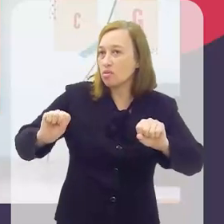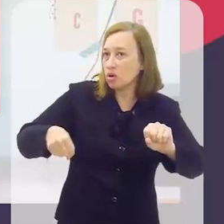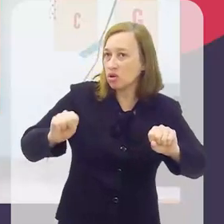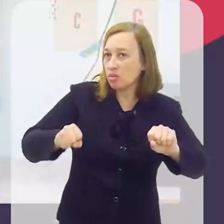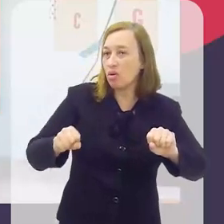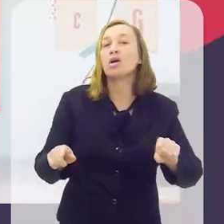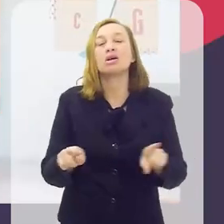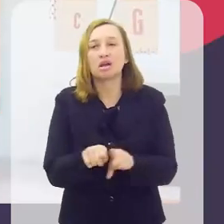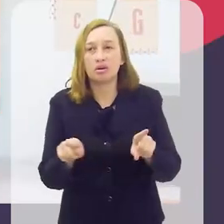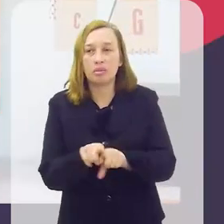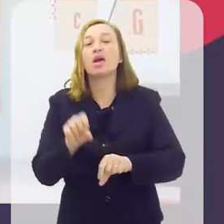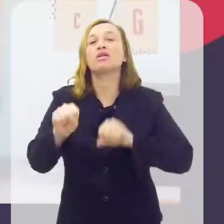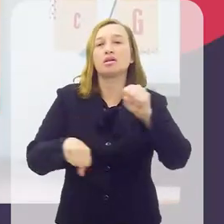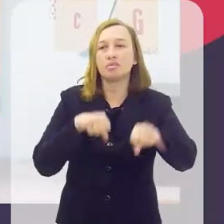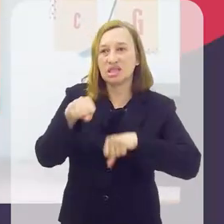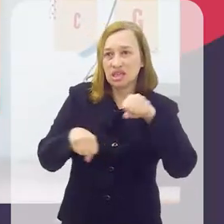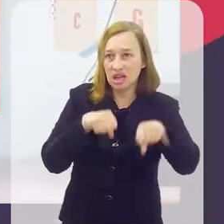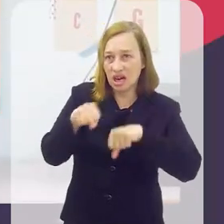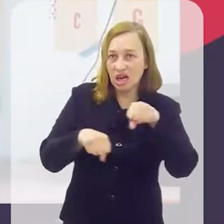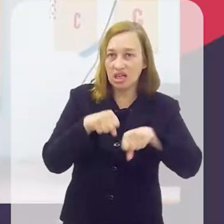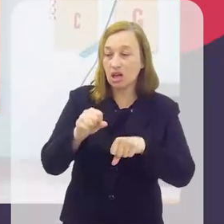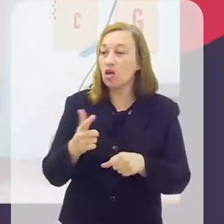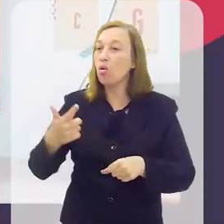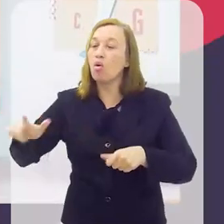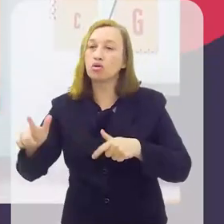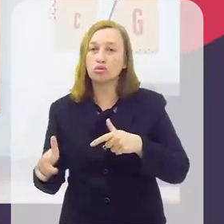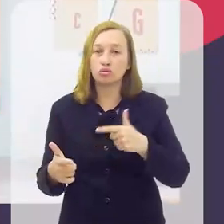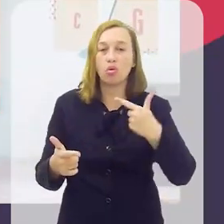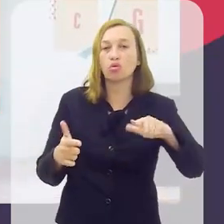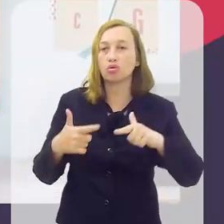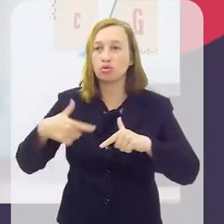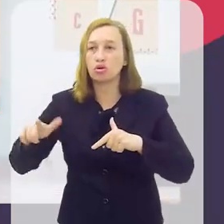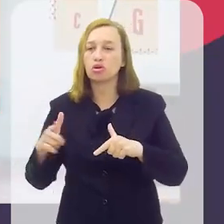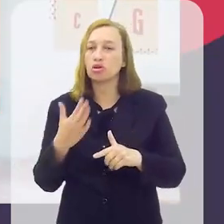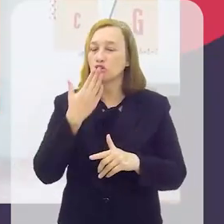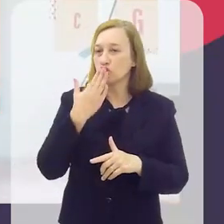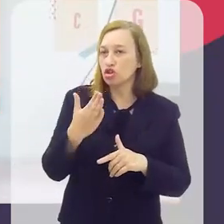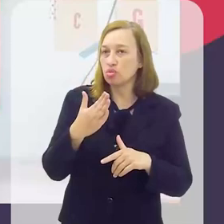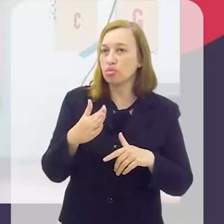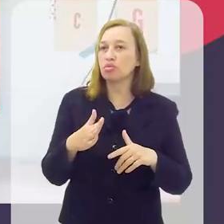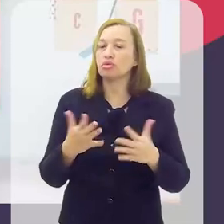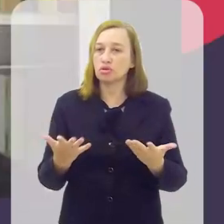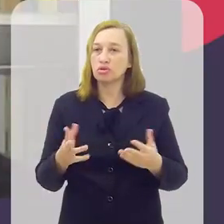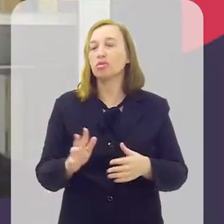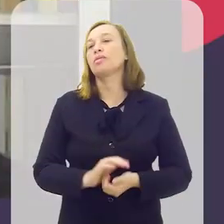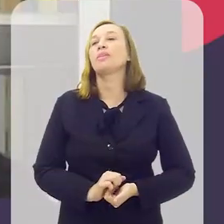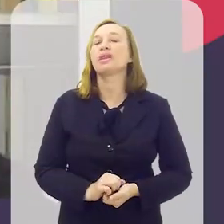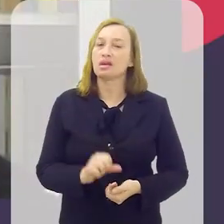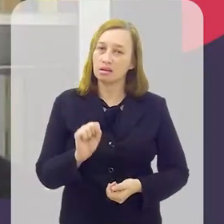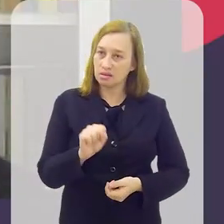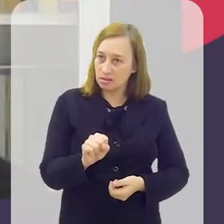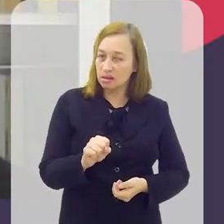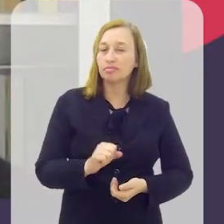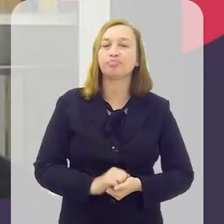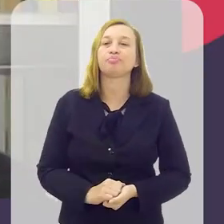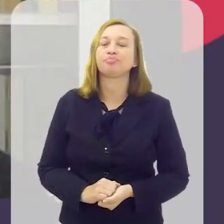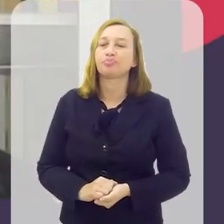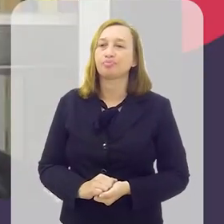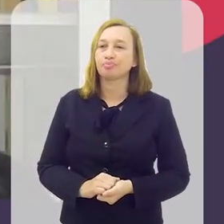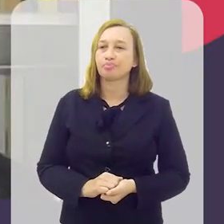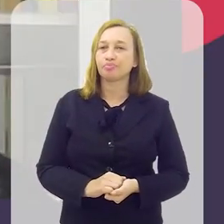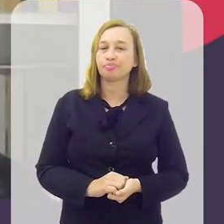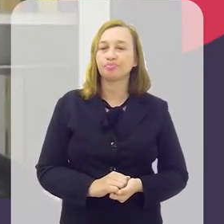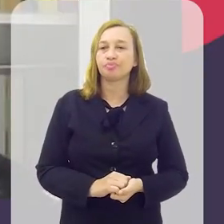questão de entregadores por bicicleta, enfim, outros tipos de mobilidade também, né? Perfeito, perfeito.